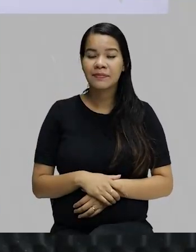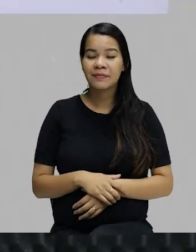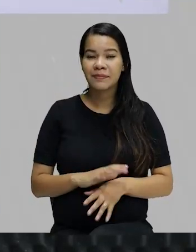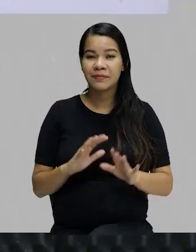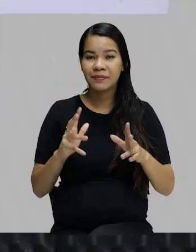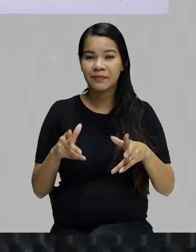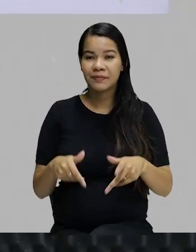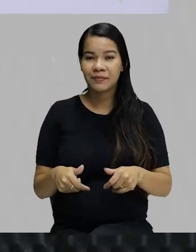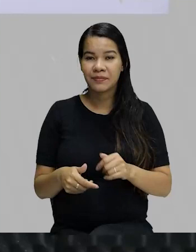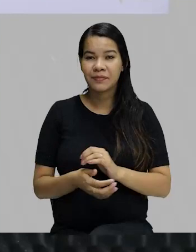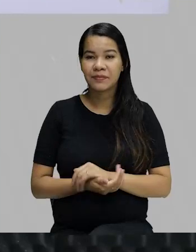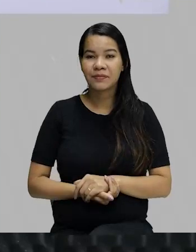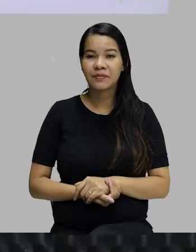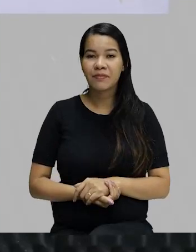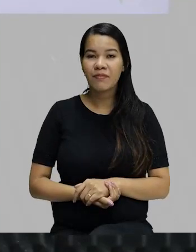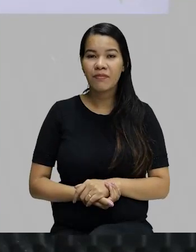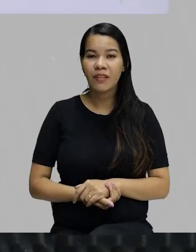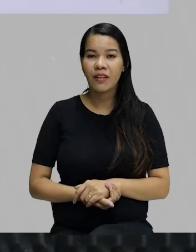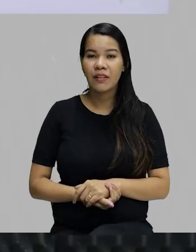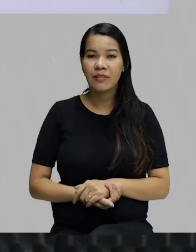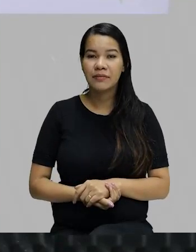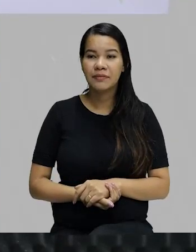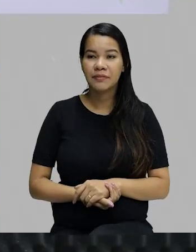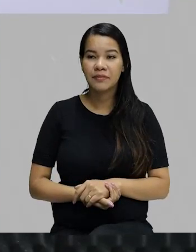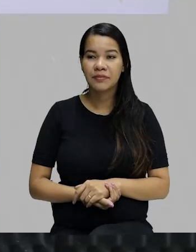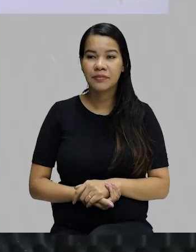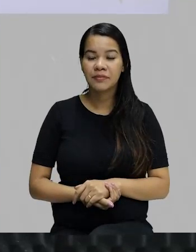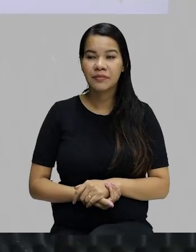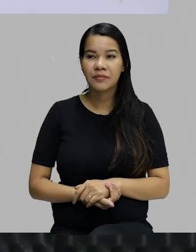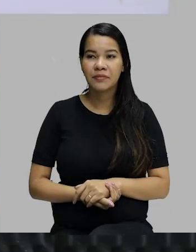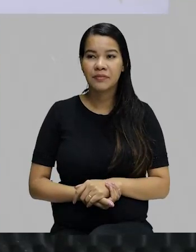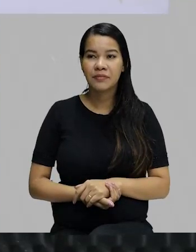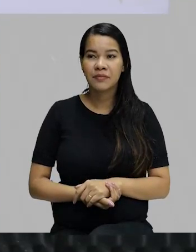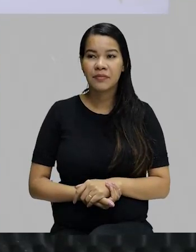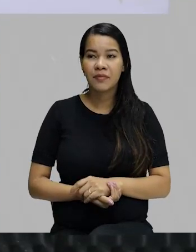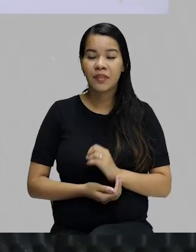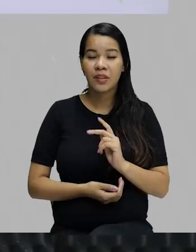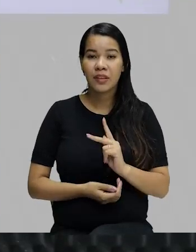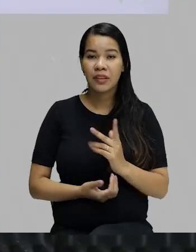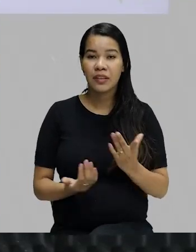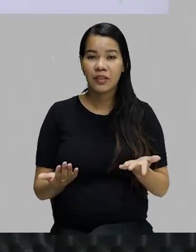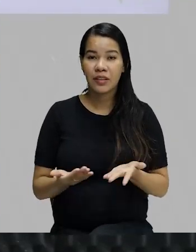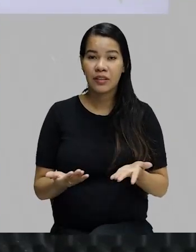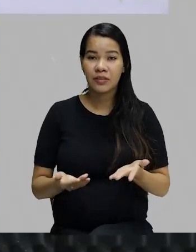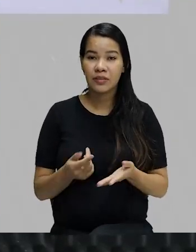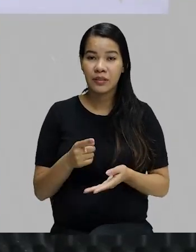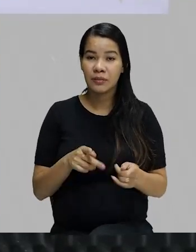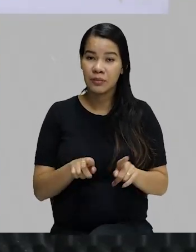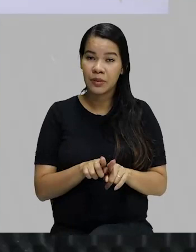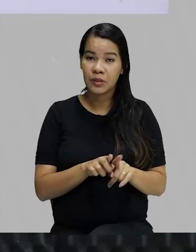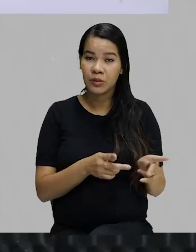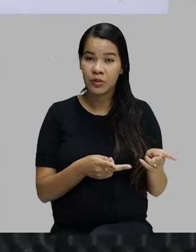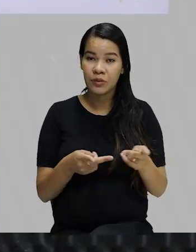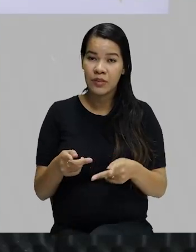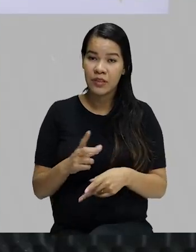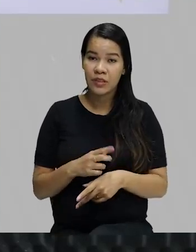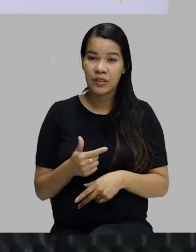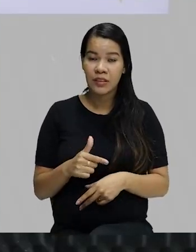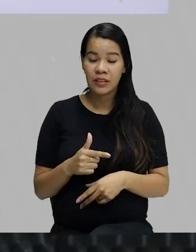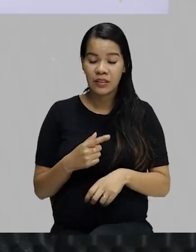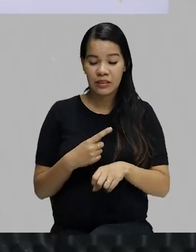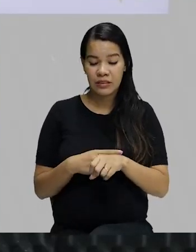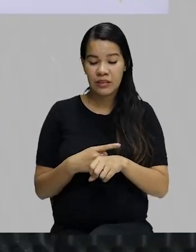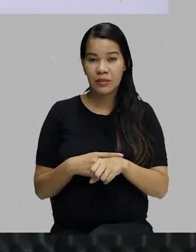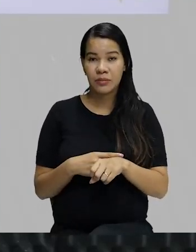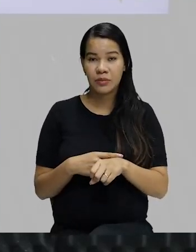completo, mais objetivo, tá certo? E aí eu convido também vocês, para quem não tem tempo de estar